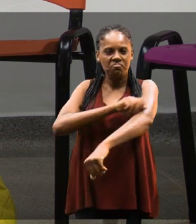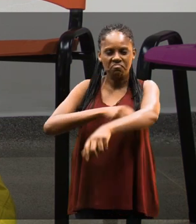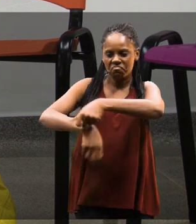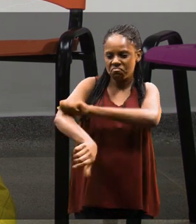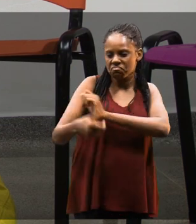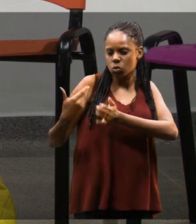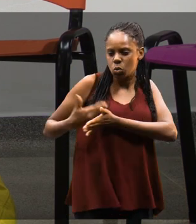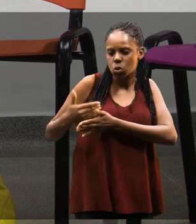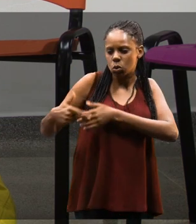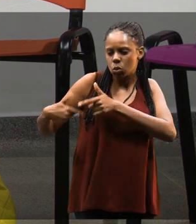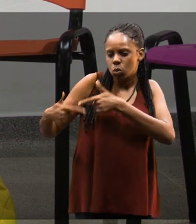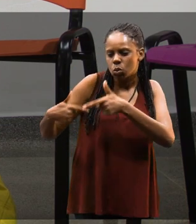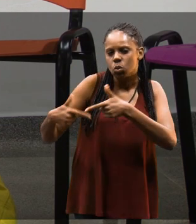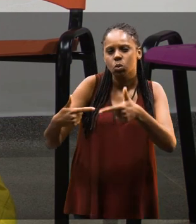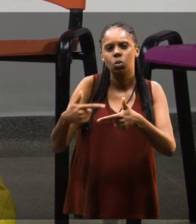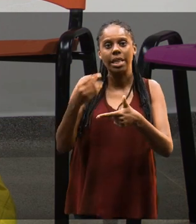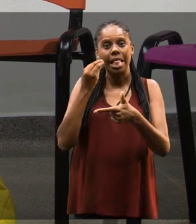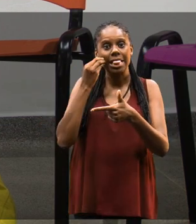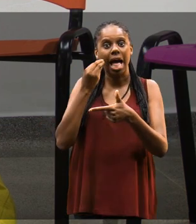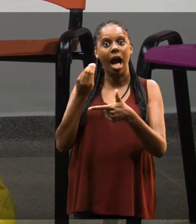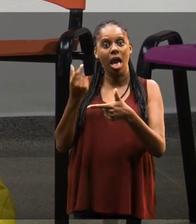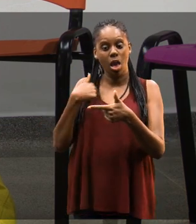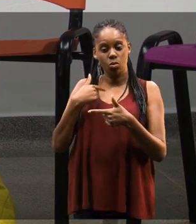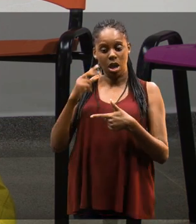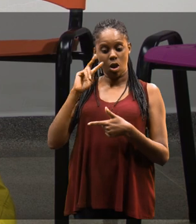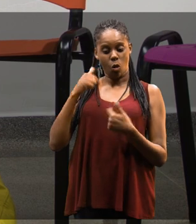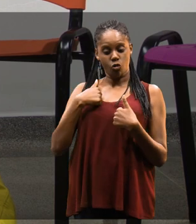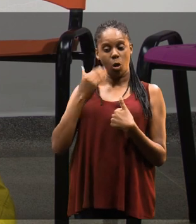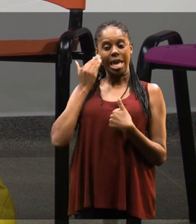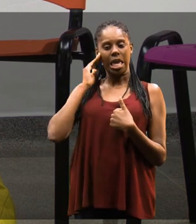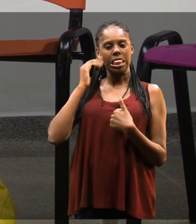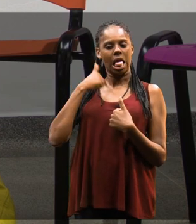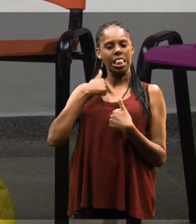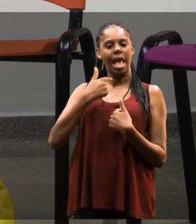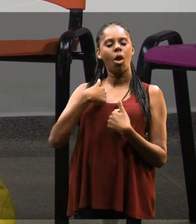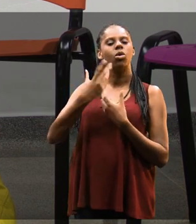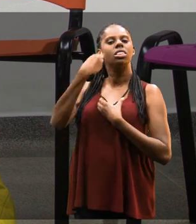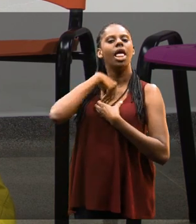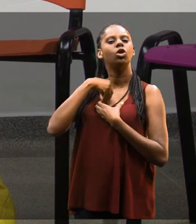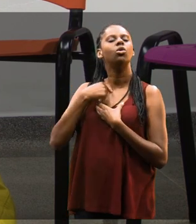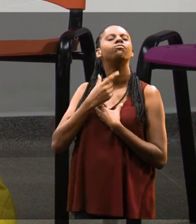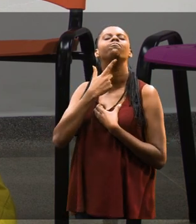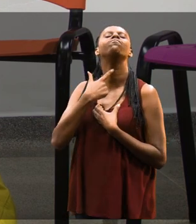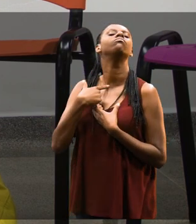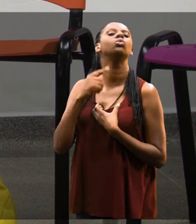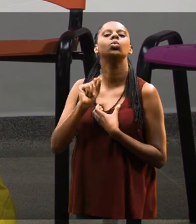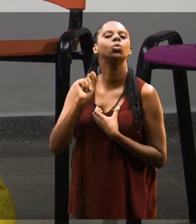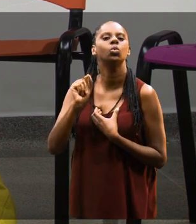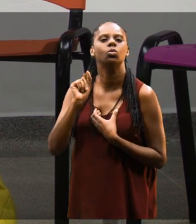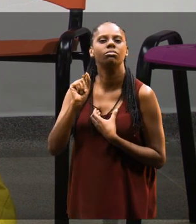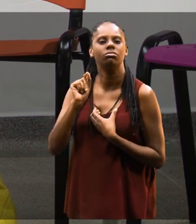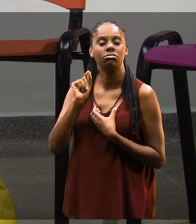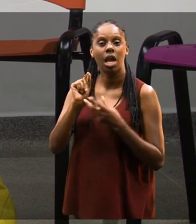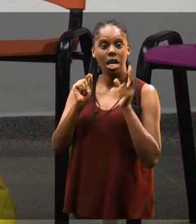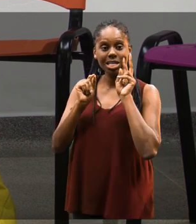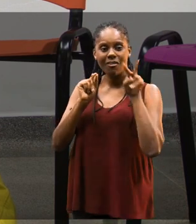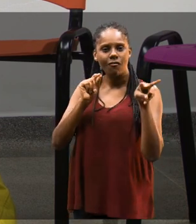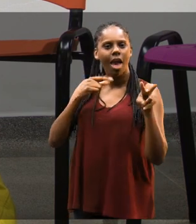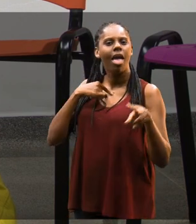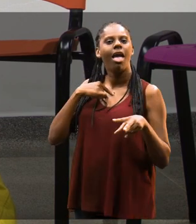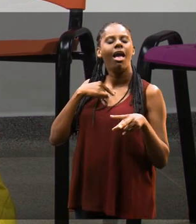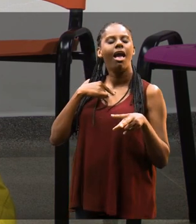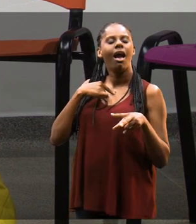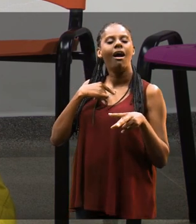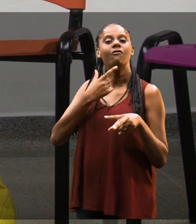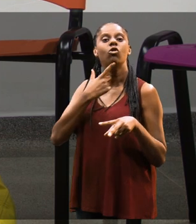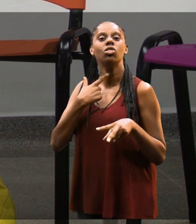curso, numa jornada de empreender-se, de entender o que a alma proclama. E quando a gente